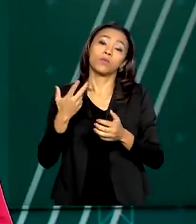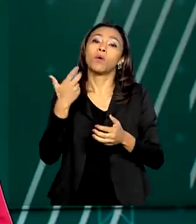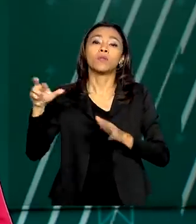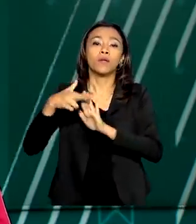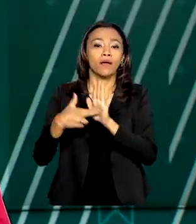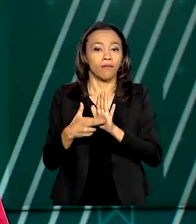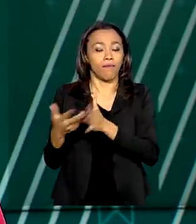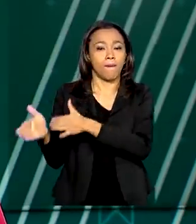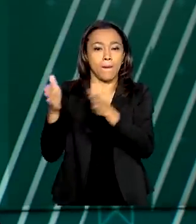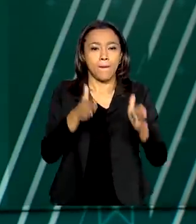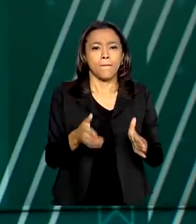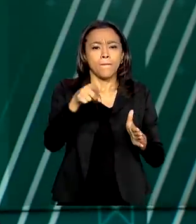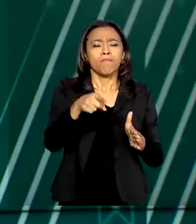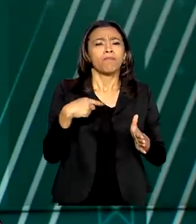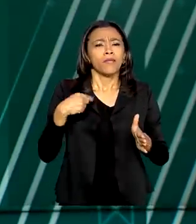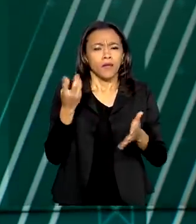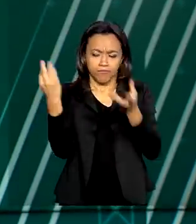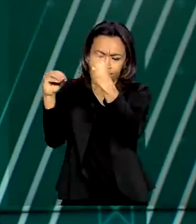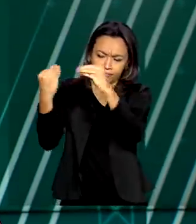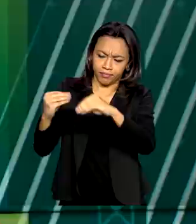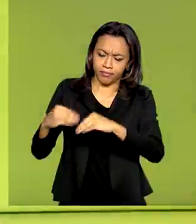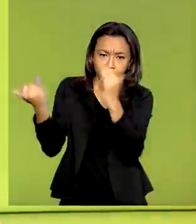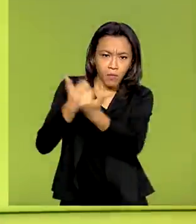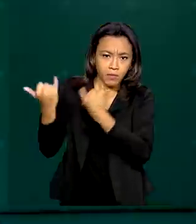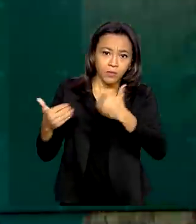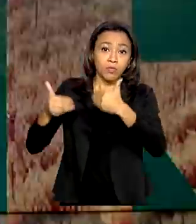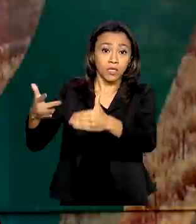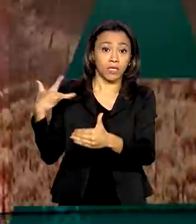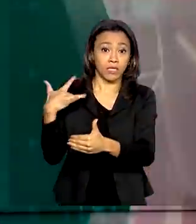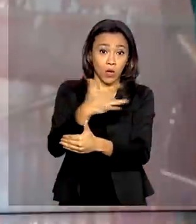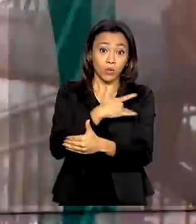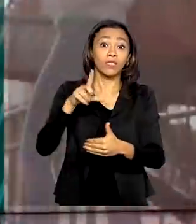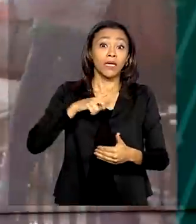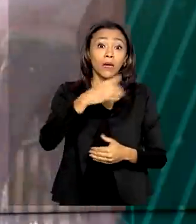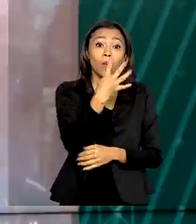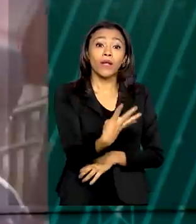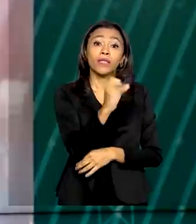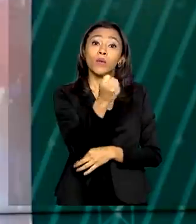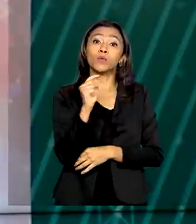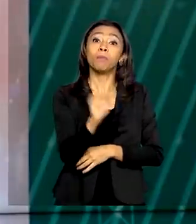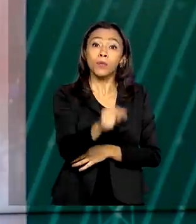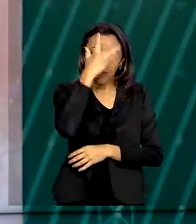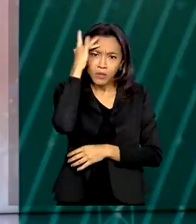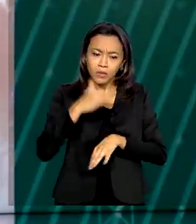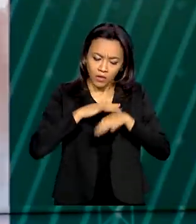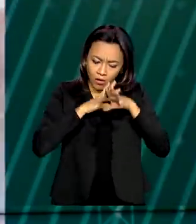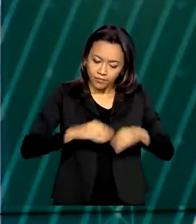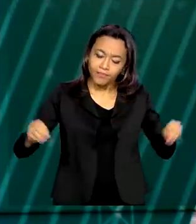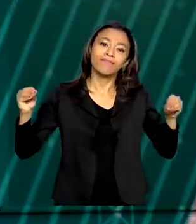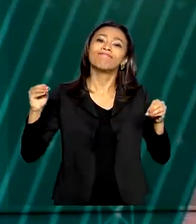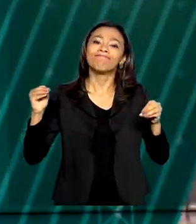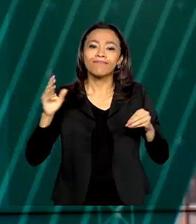Segundo a última atualização do Ministério da Saúde, o Brasil tem mais de 48 mil pessoas recuperadas da Covid-19,